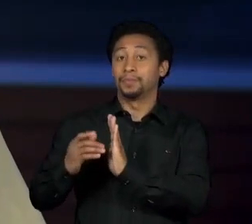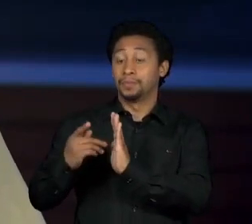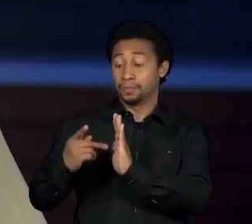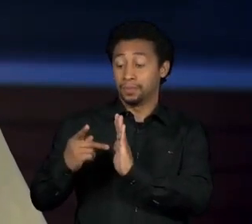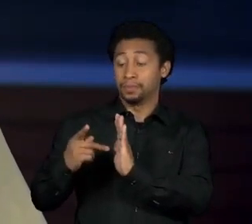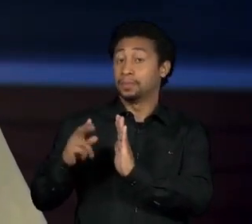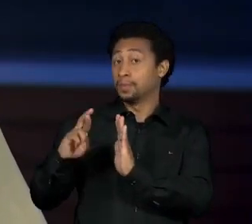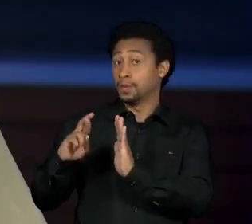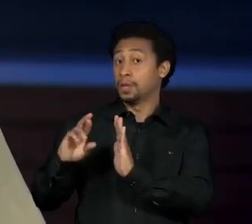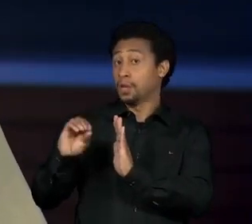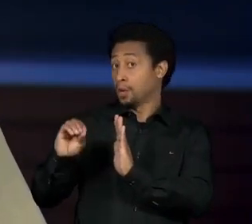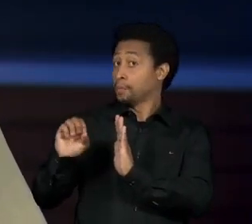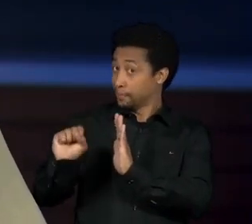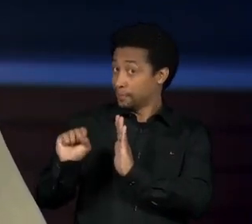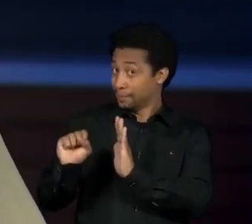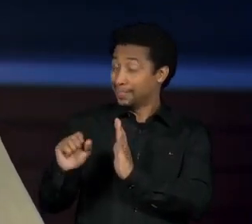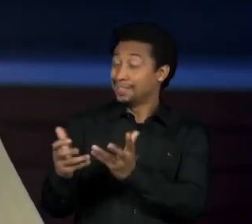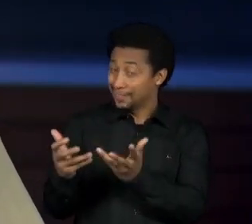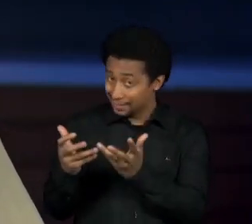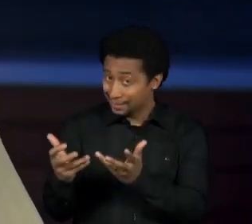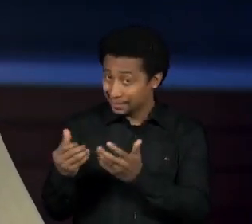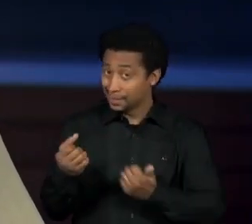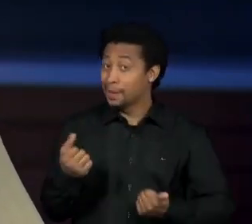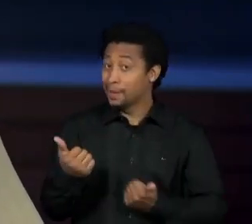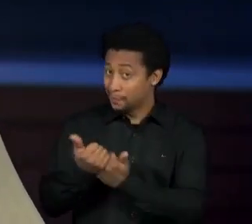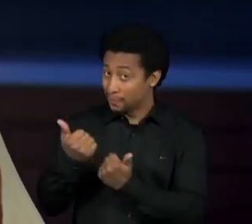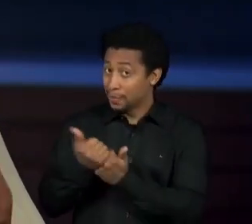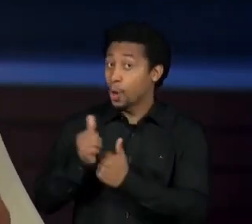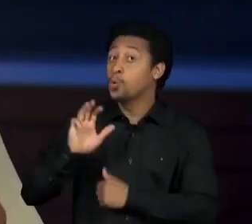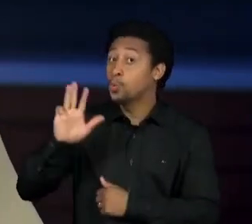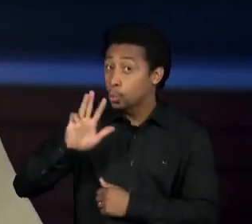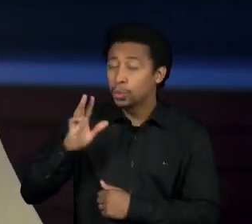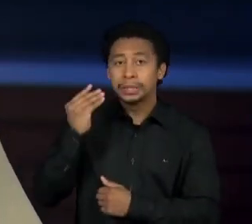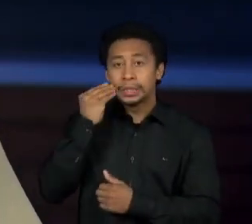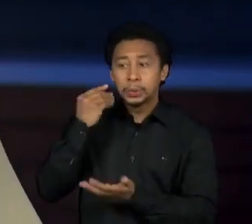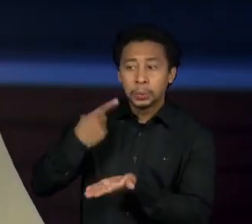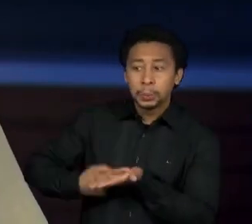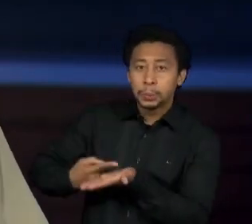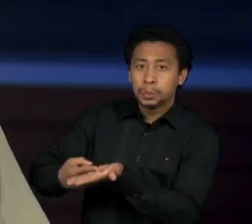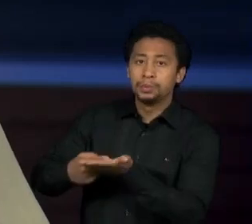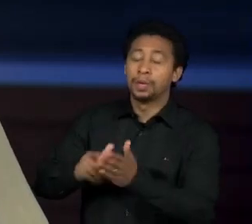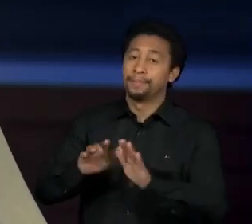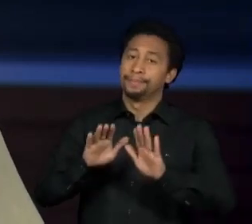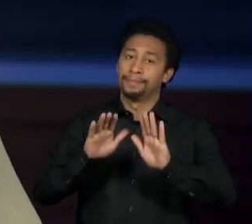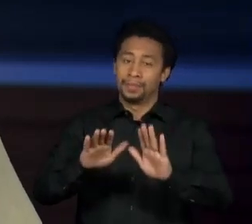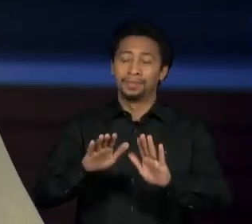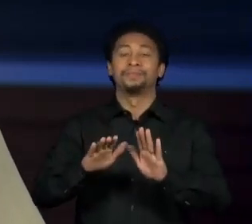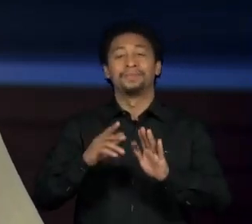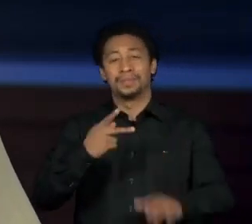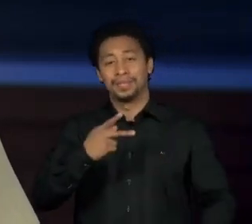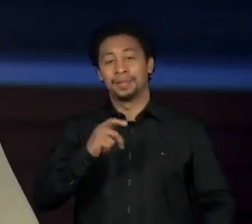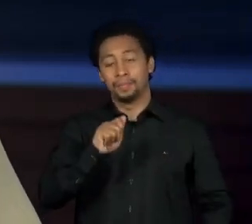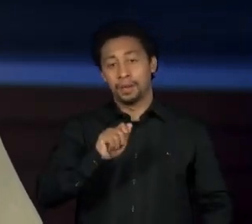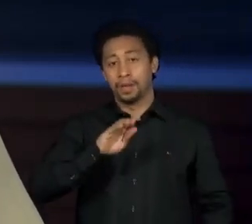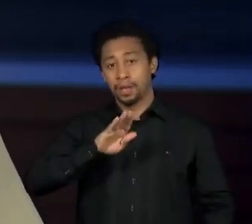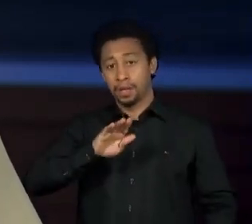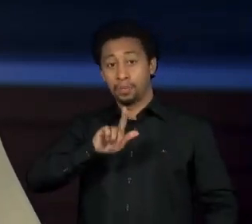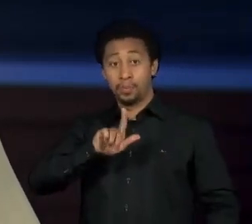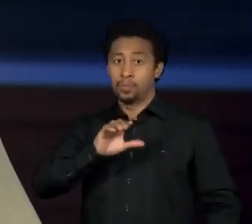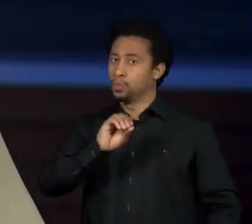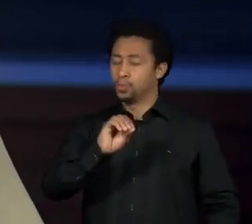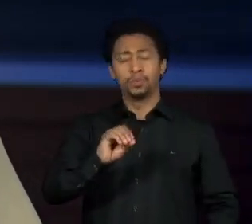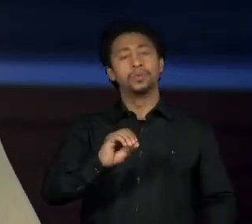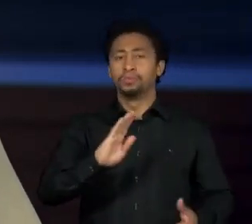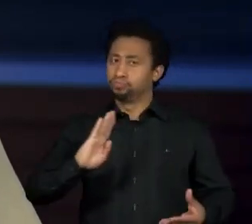apoiar o ex-presidente Lula, fez um acordo, mas o Pablo Marçal judicializou a questão e ela ainda